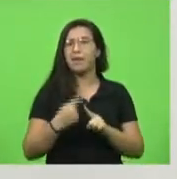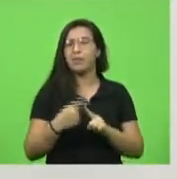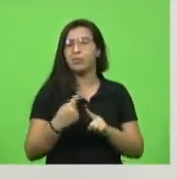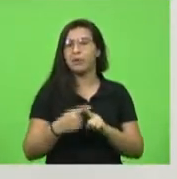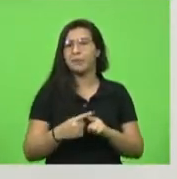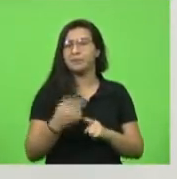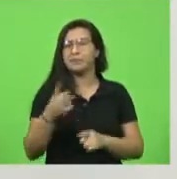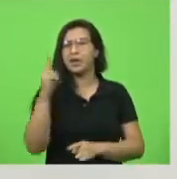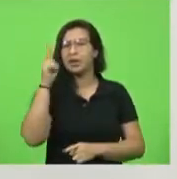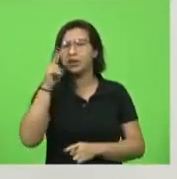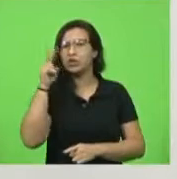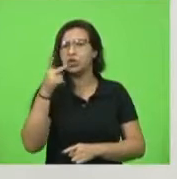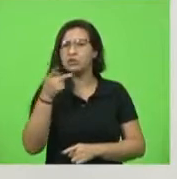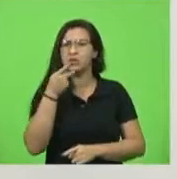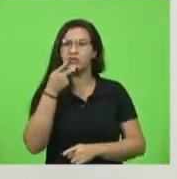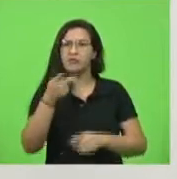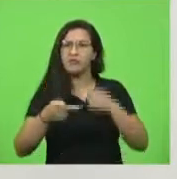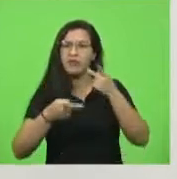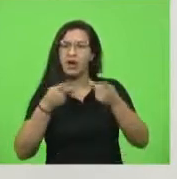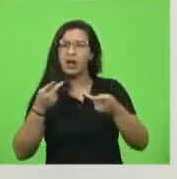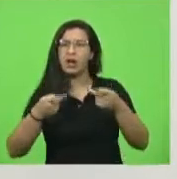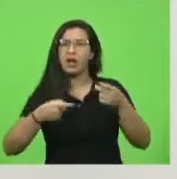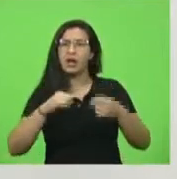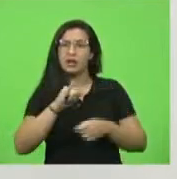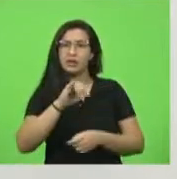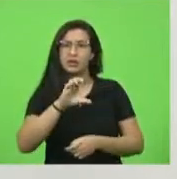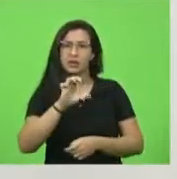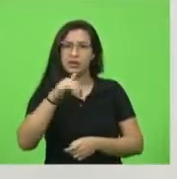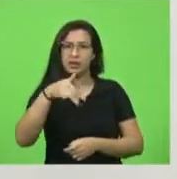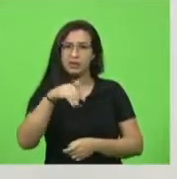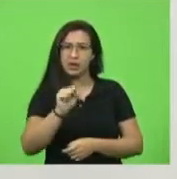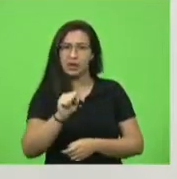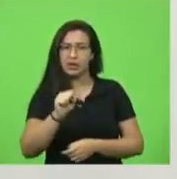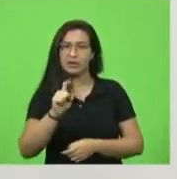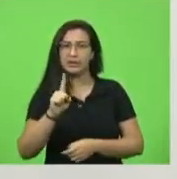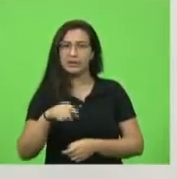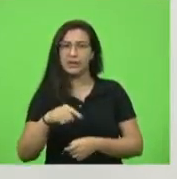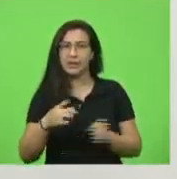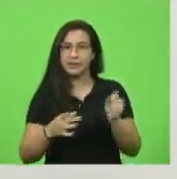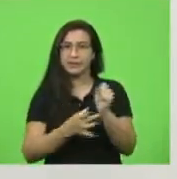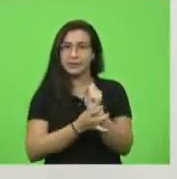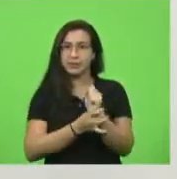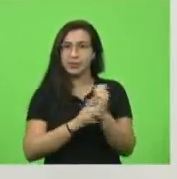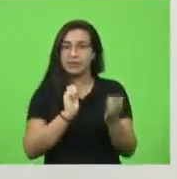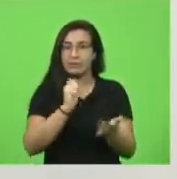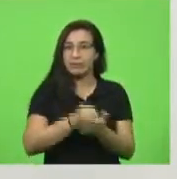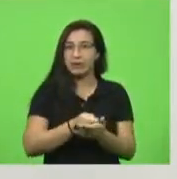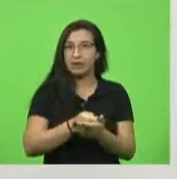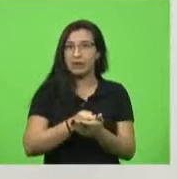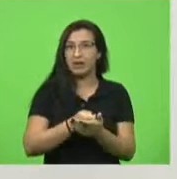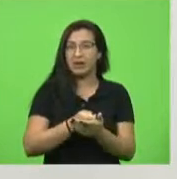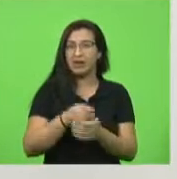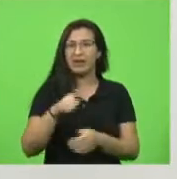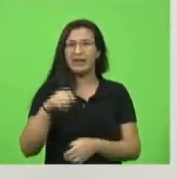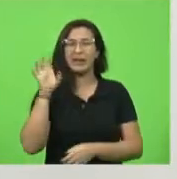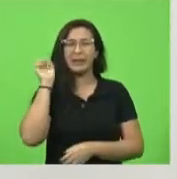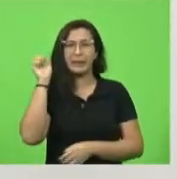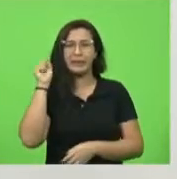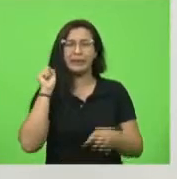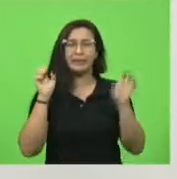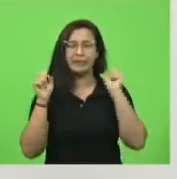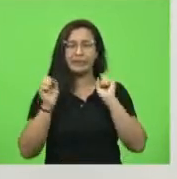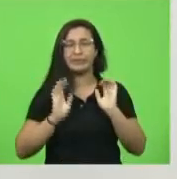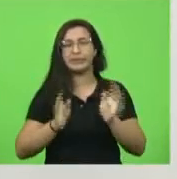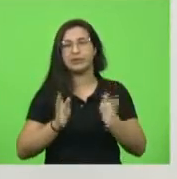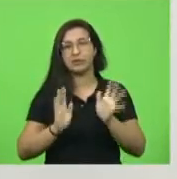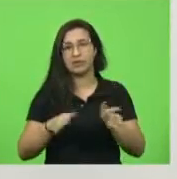deputado, que vossa excelência fala, que o ICMS é a grande garantia para pagar, isso daí o povo está até aqui de ouvir. Agora,